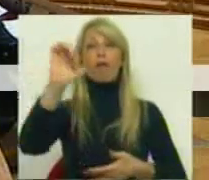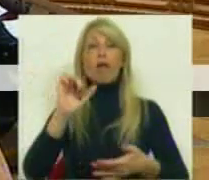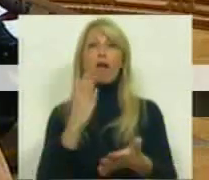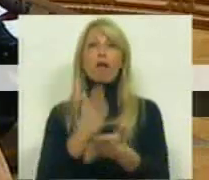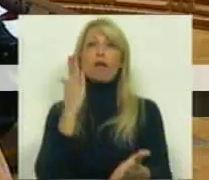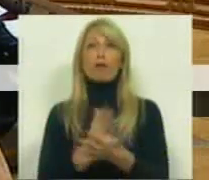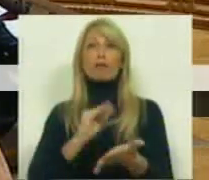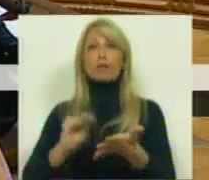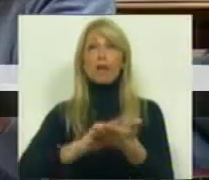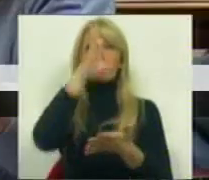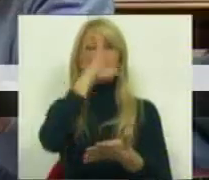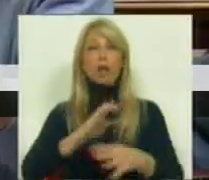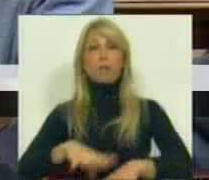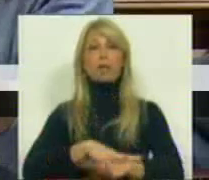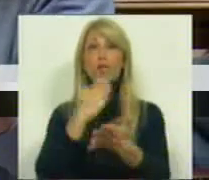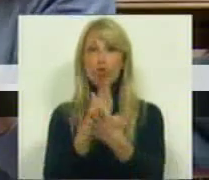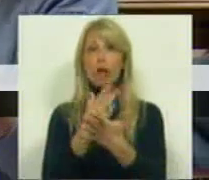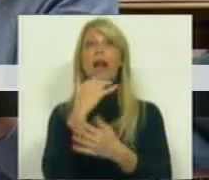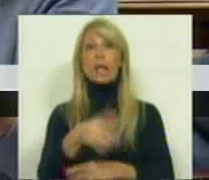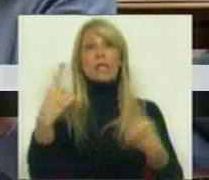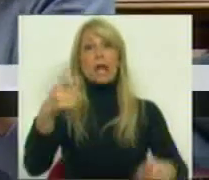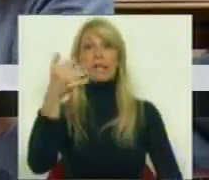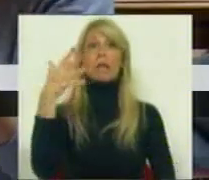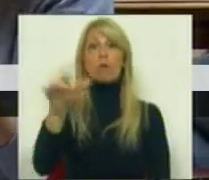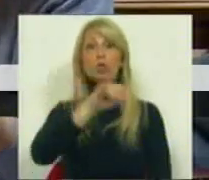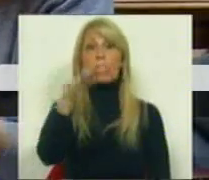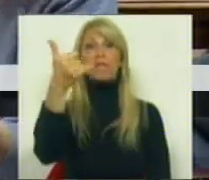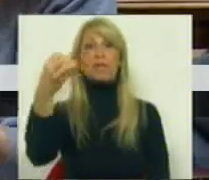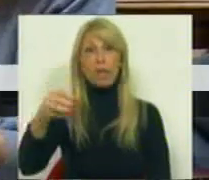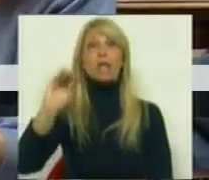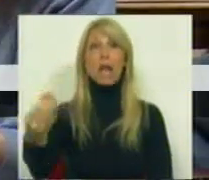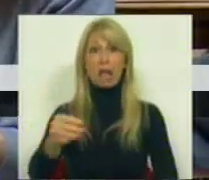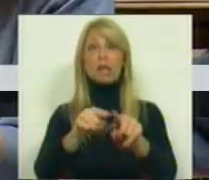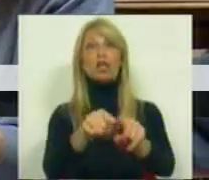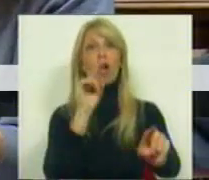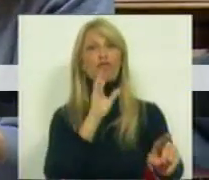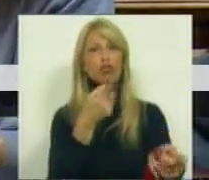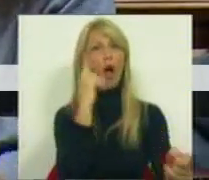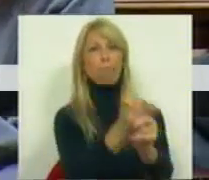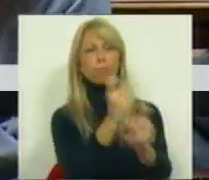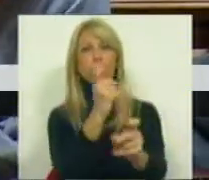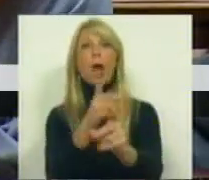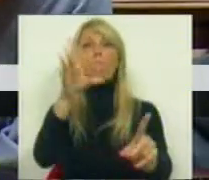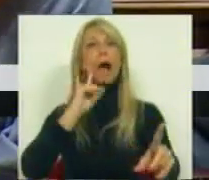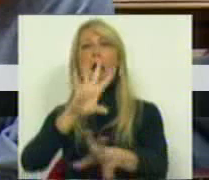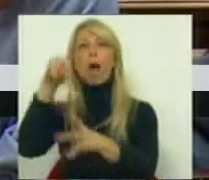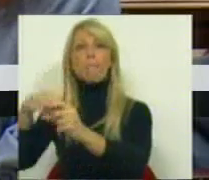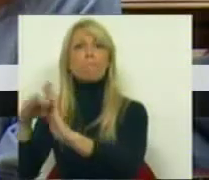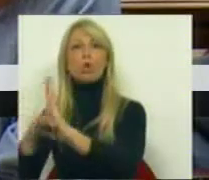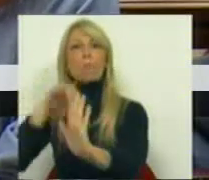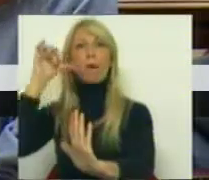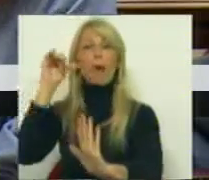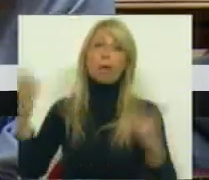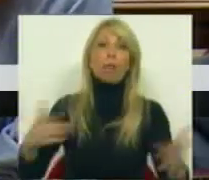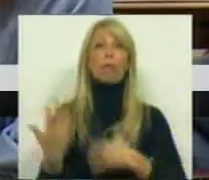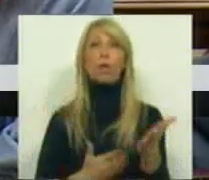Escolar, que nos disse exatamente nesta Câmara que há 5.220 crianças sinalizadas que ainda não estão abrangidas pelo programa. E, portanto, continua a haver